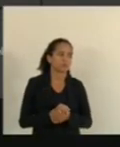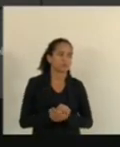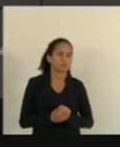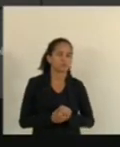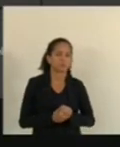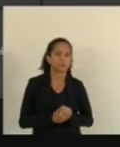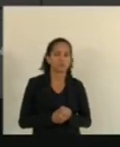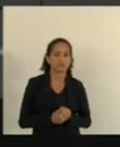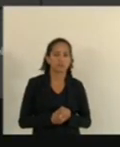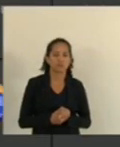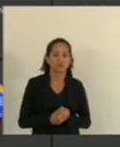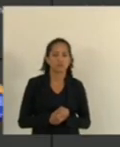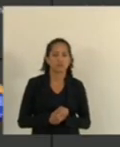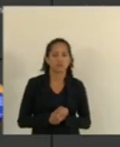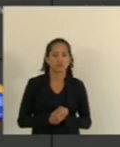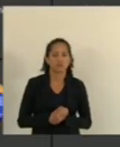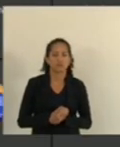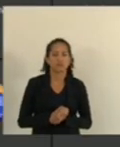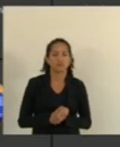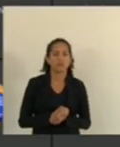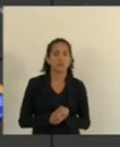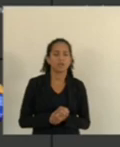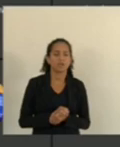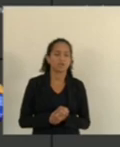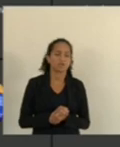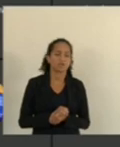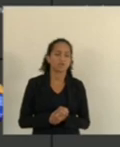Concordo Ok deputado Muito obrigado